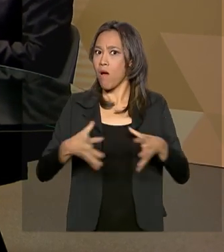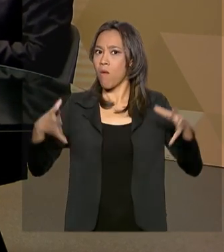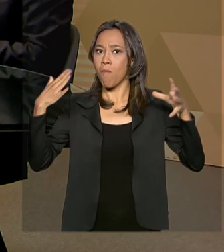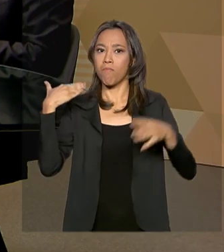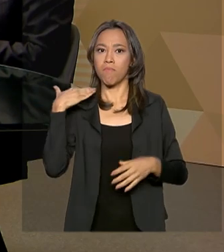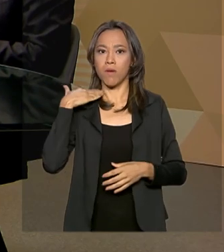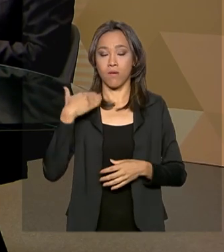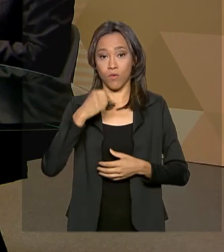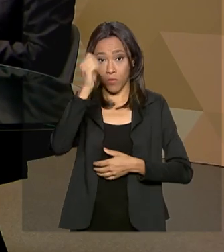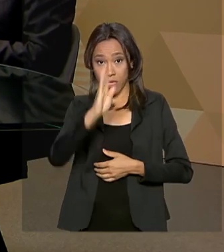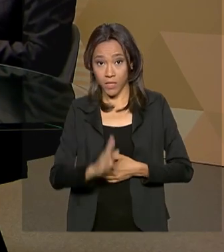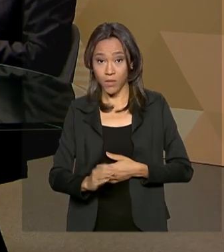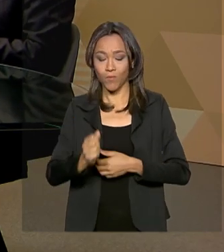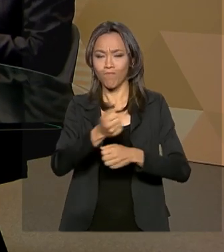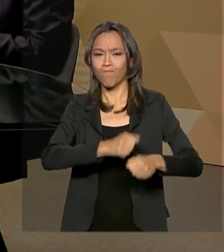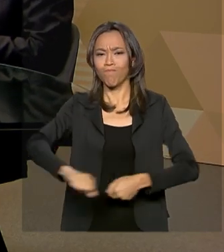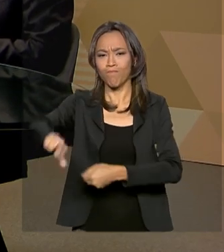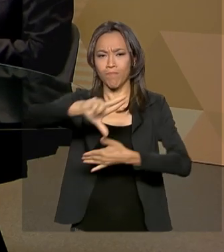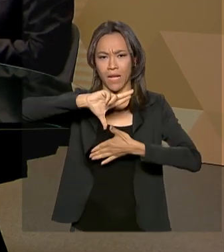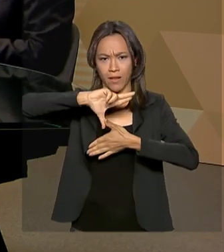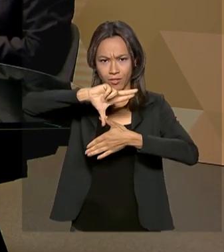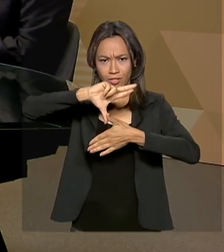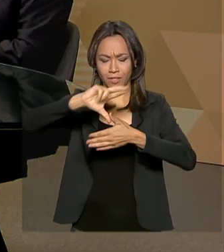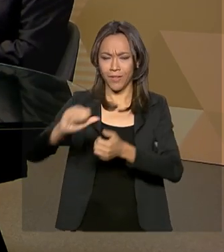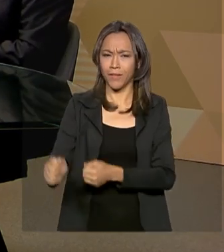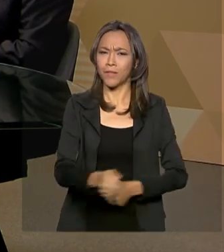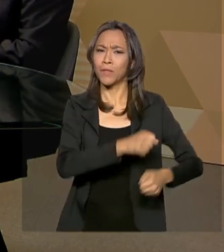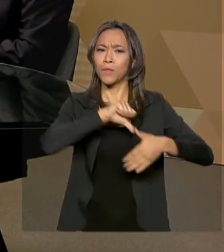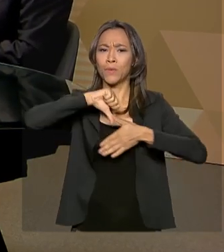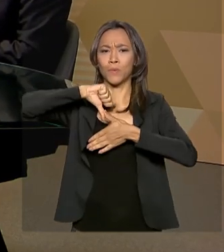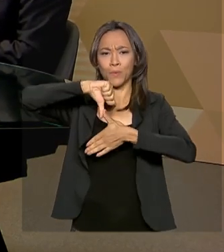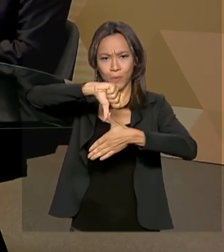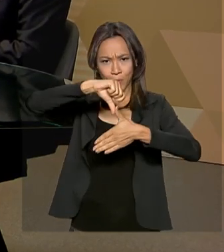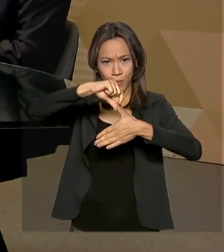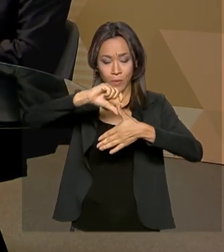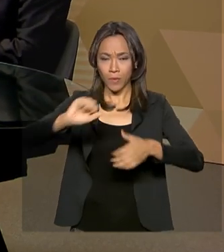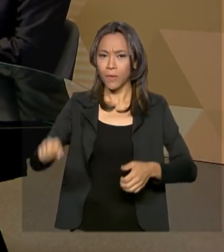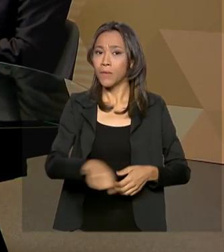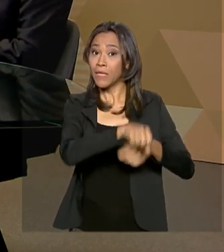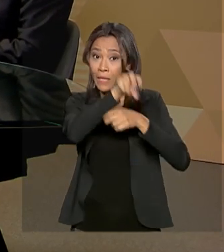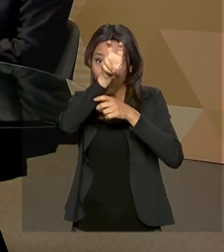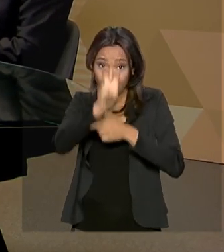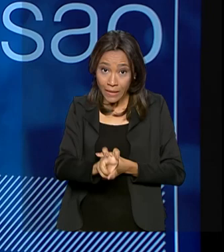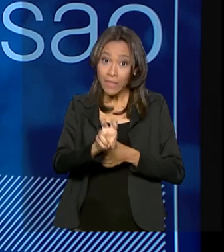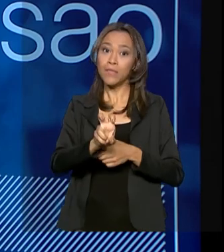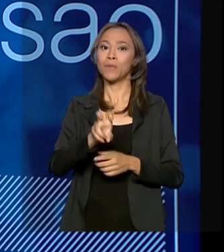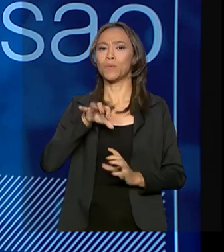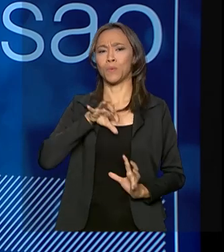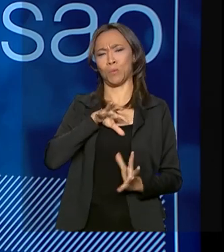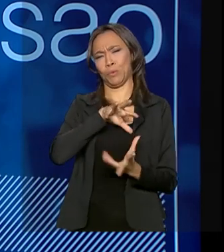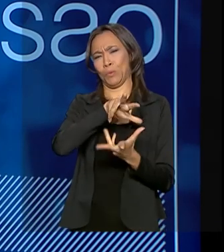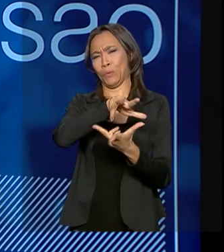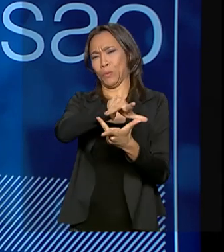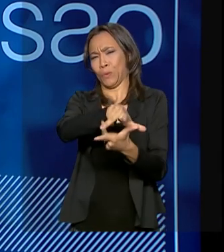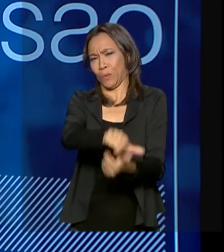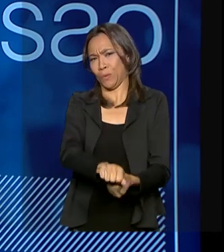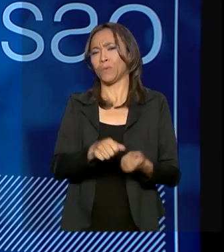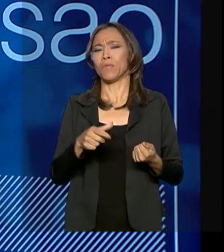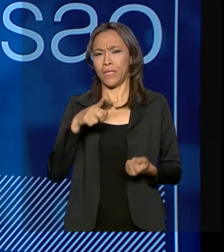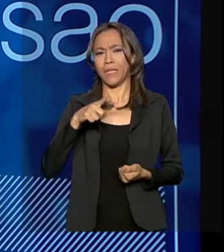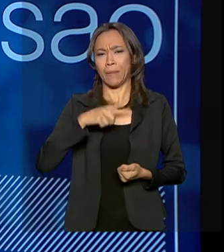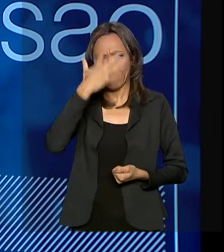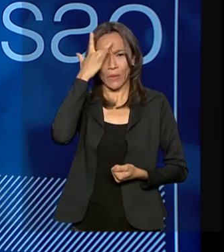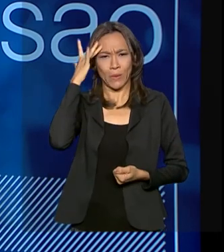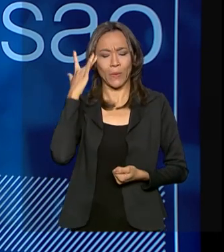o maior banco da América Latina, é o maior banco do Hemisfério Sul e é o quinto maior banco do mundo em número de clientes no mesmo país.